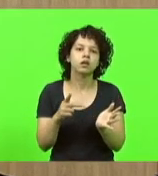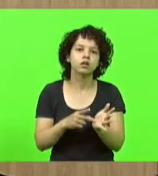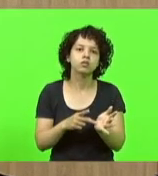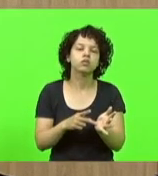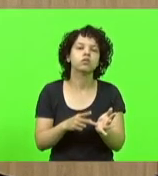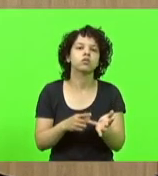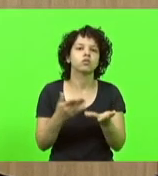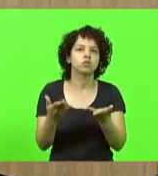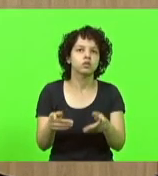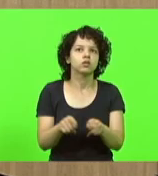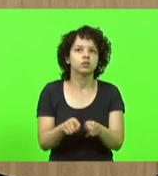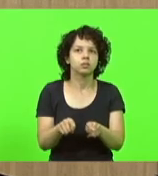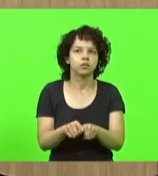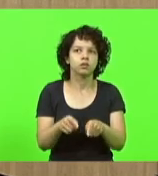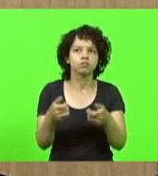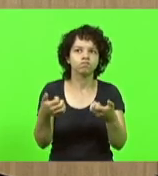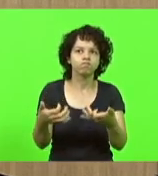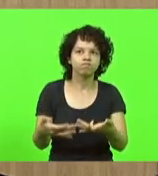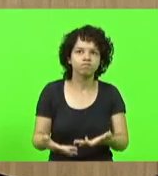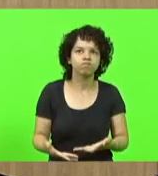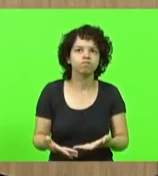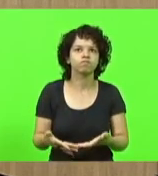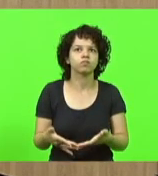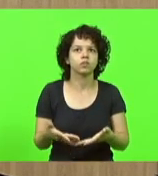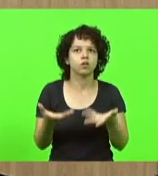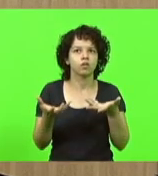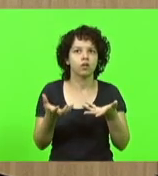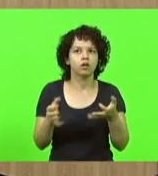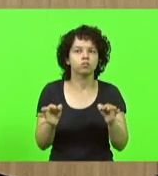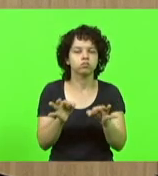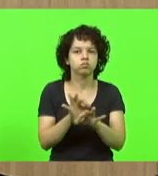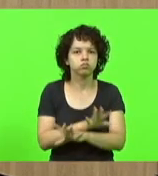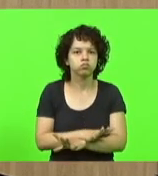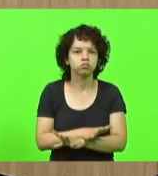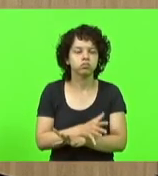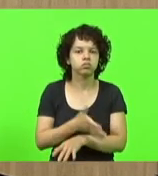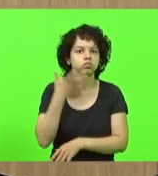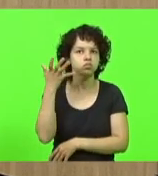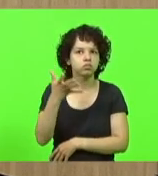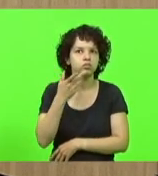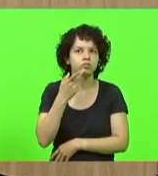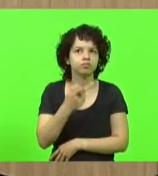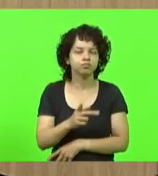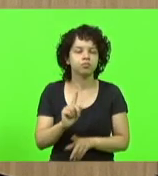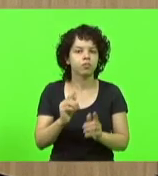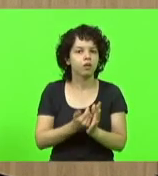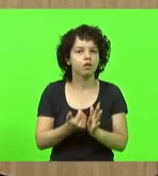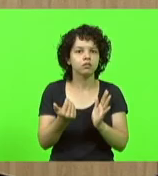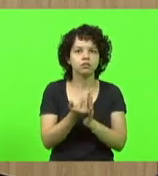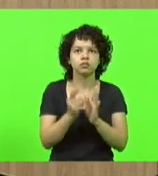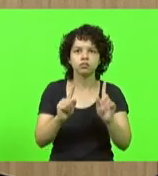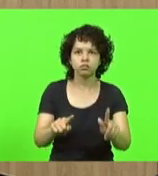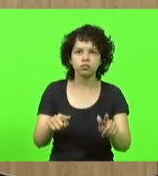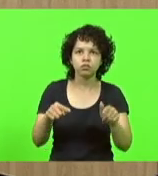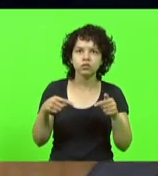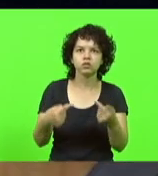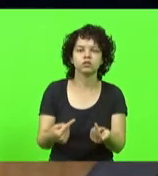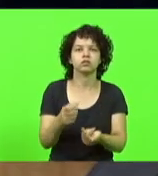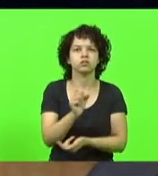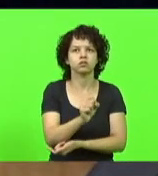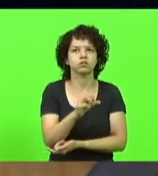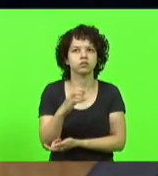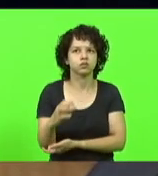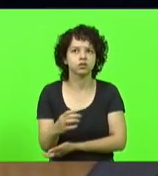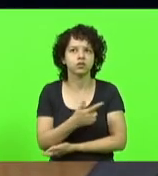as suas palavras também. Eu quero encerrar essa fala colocando como o maior desafio de Santa Catarina, do